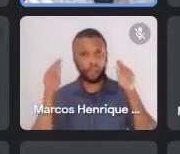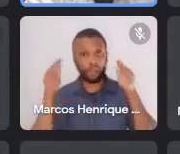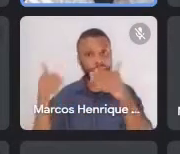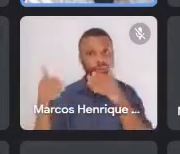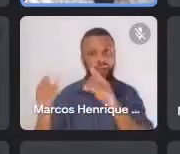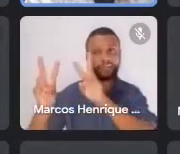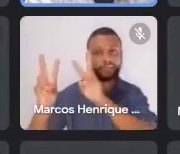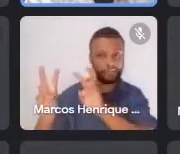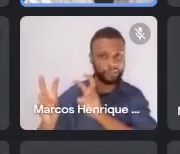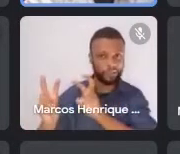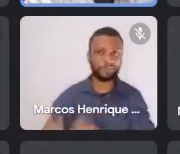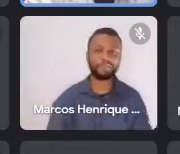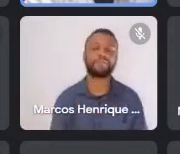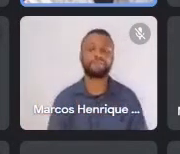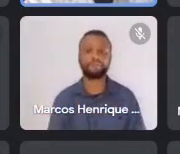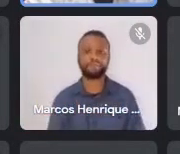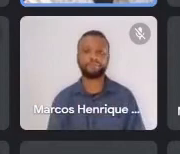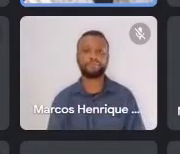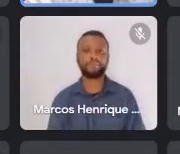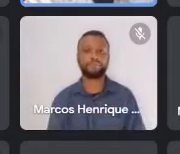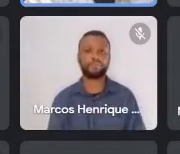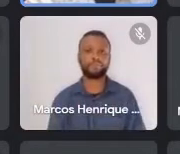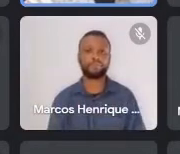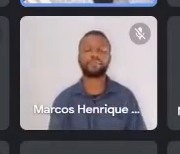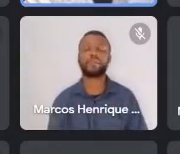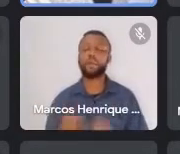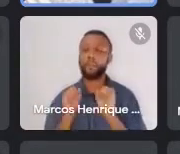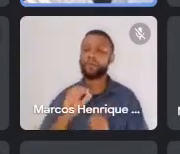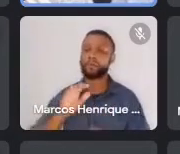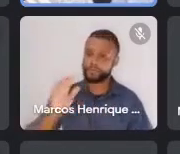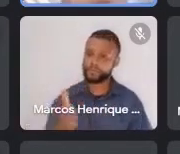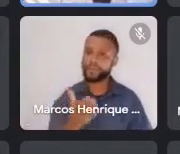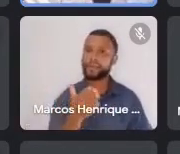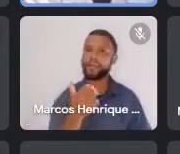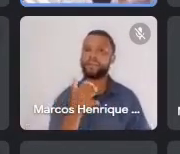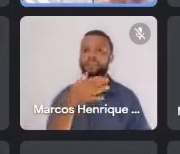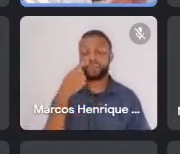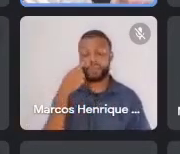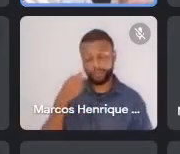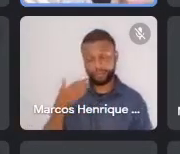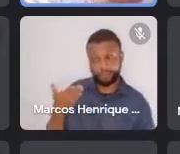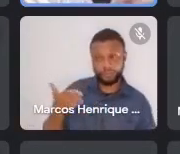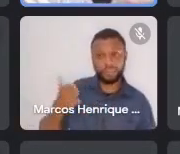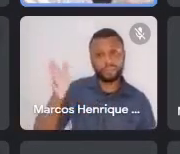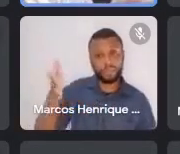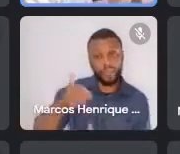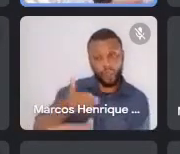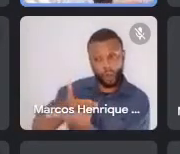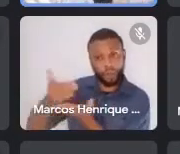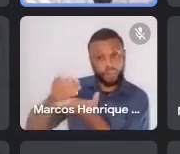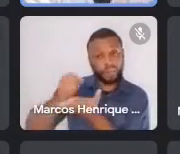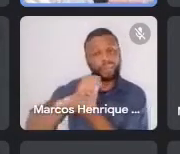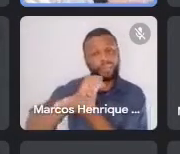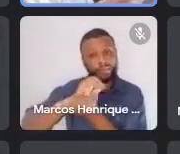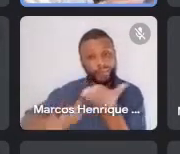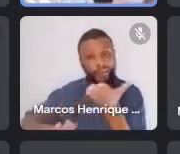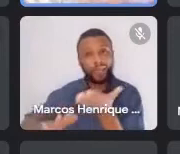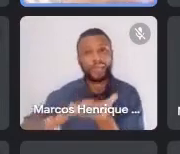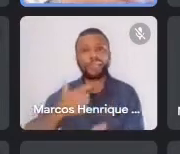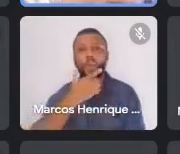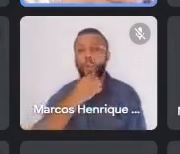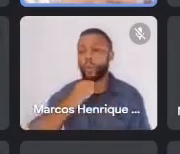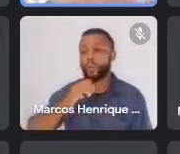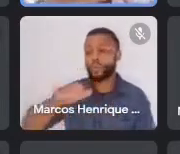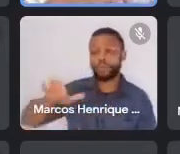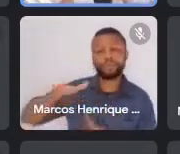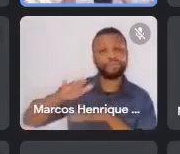passar. Aí, aqui, a gente já entrando nessas atividades que os meninos fazem, que é, assim,